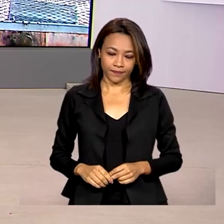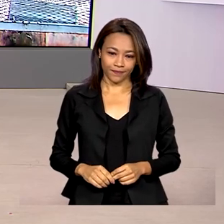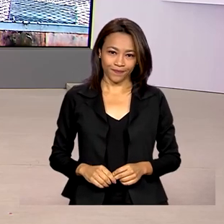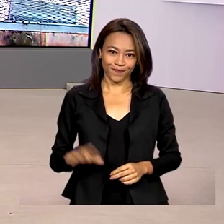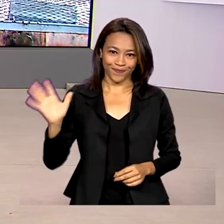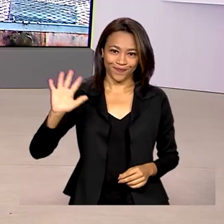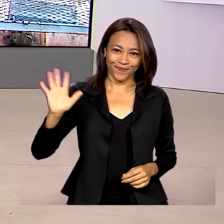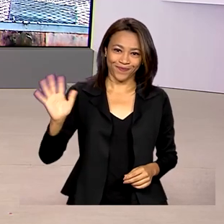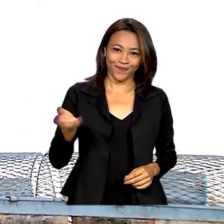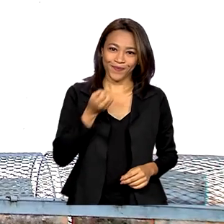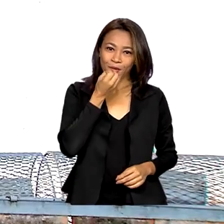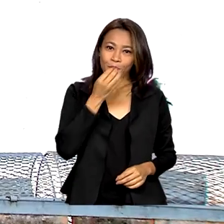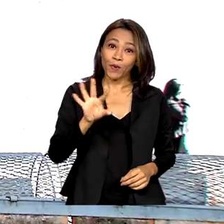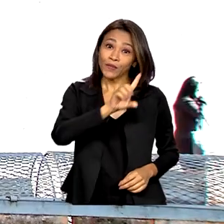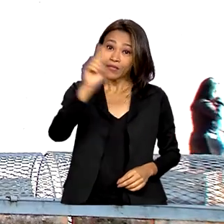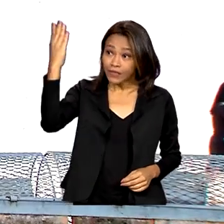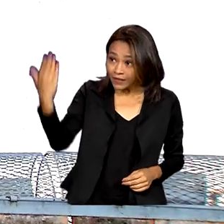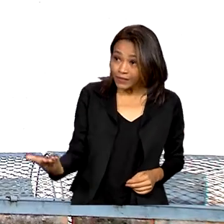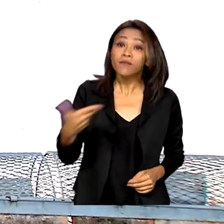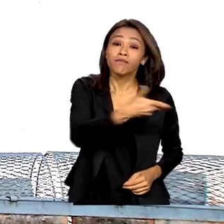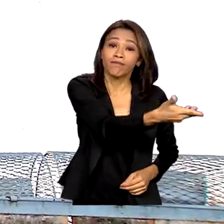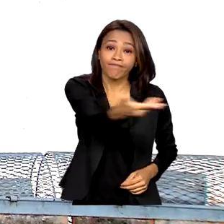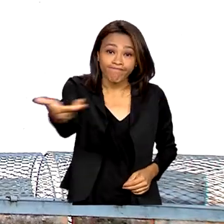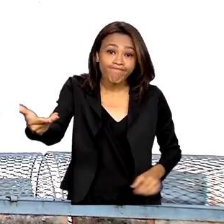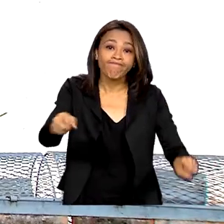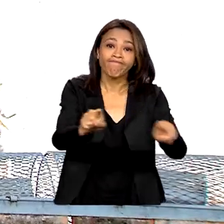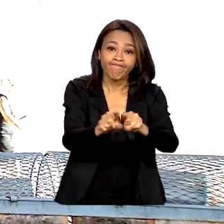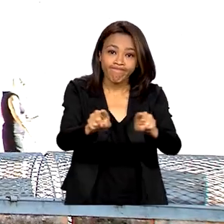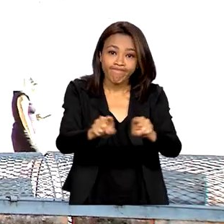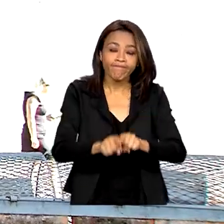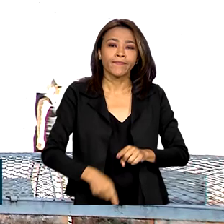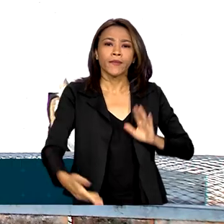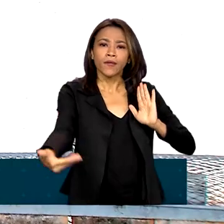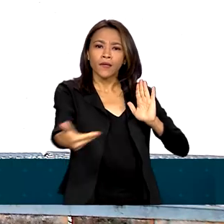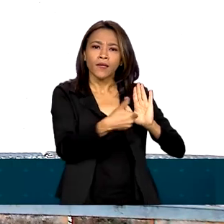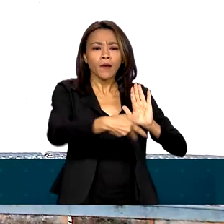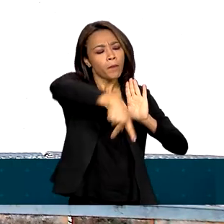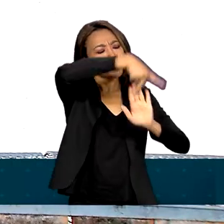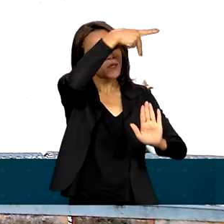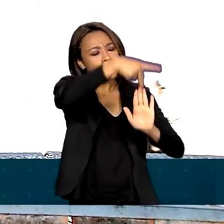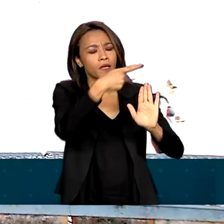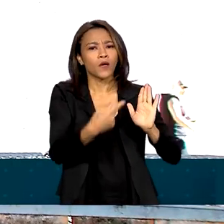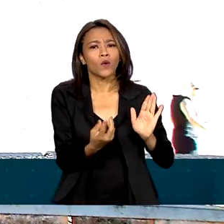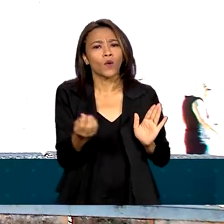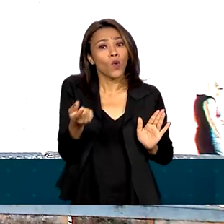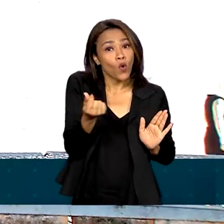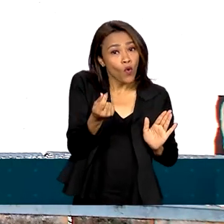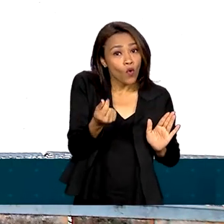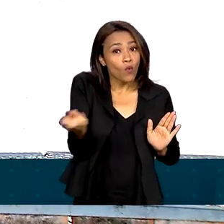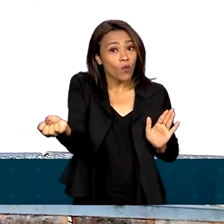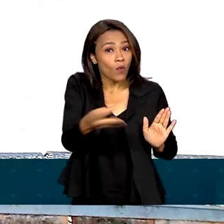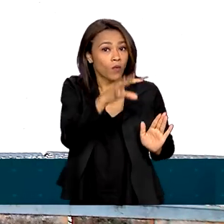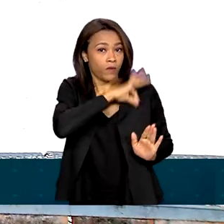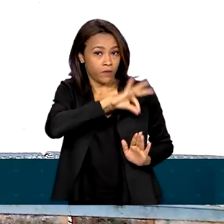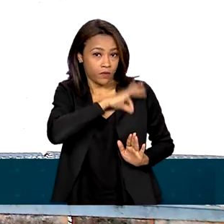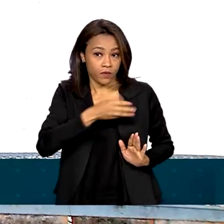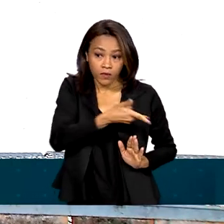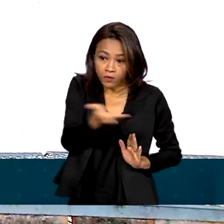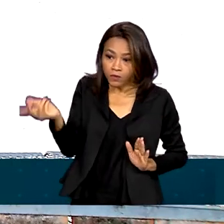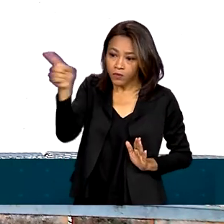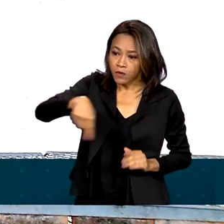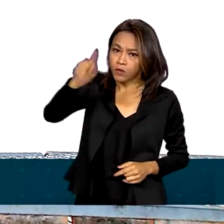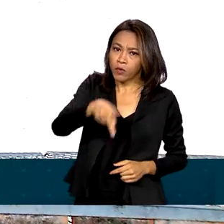Olá, Renata. Bom dia para você e bom dia a todos. Olha, a portaria com o novo valor do piso nacional dos profissionais do